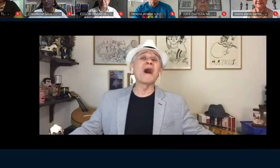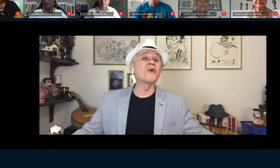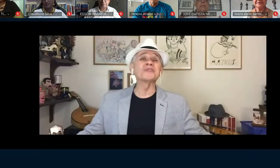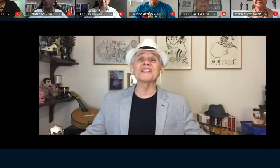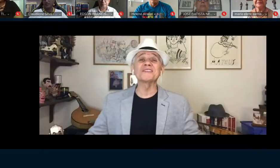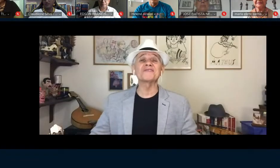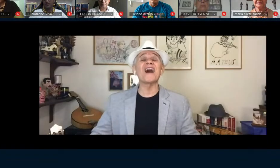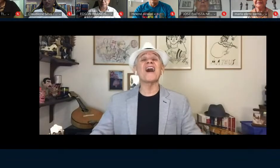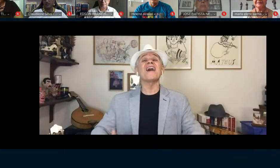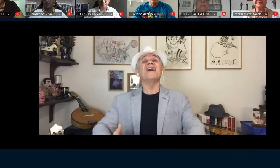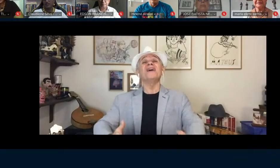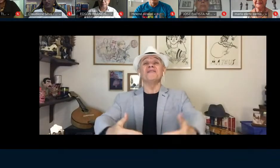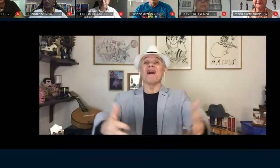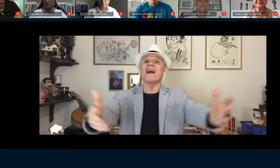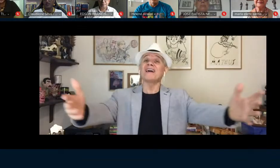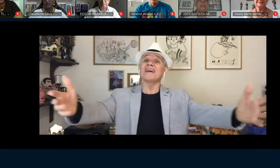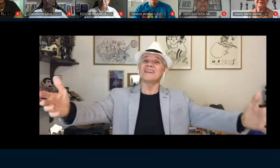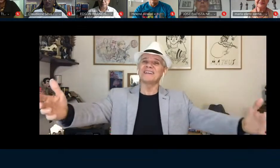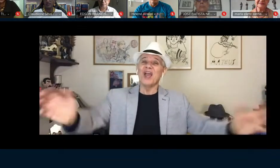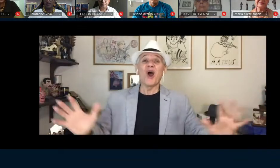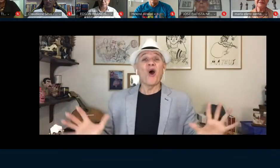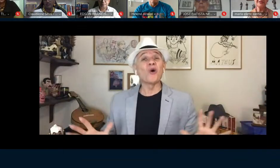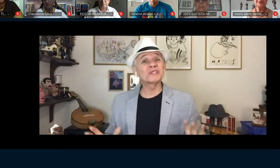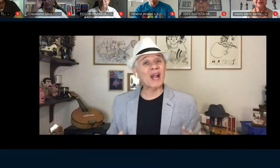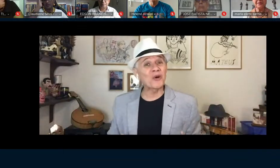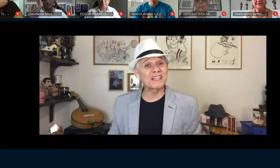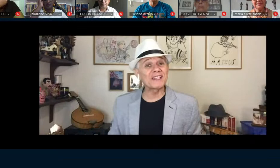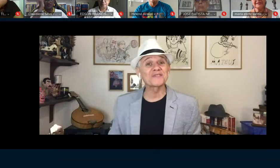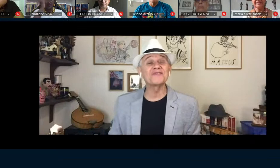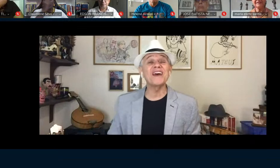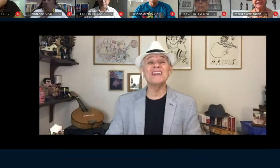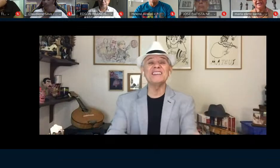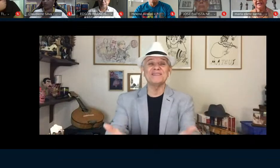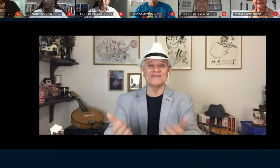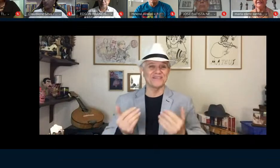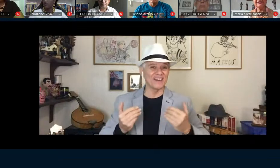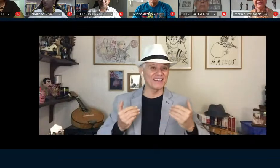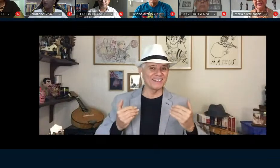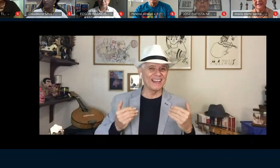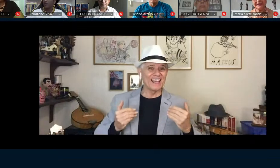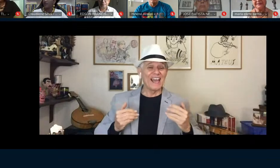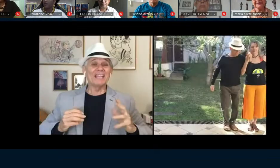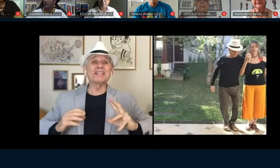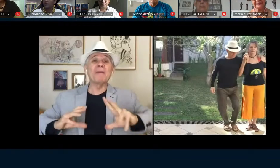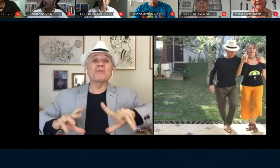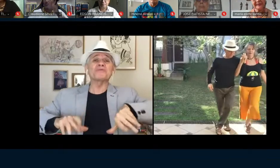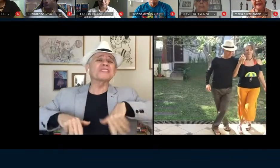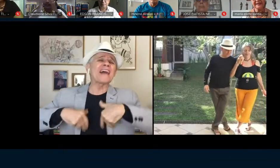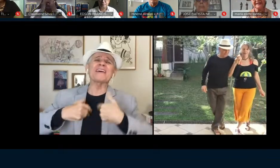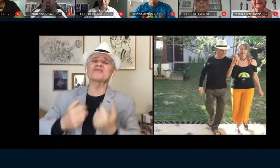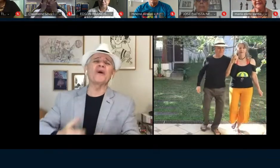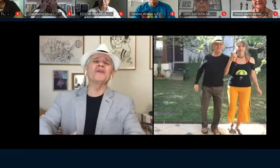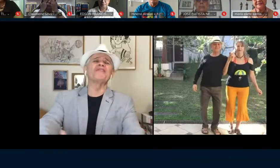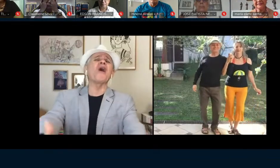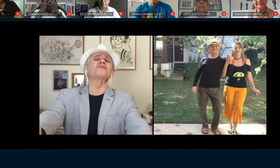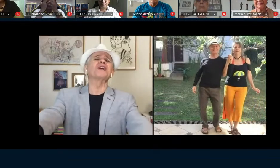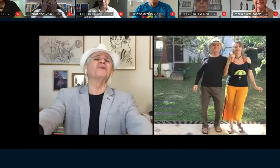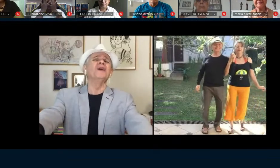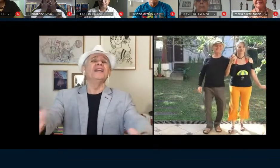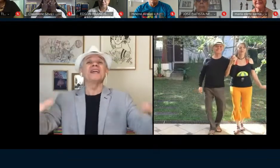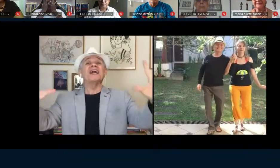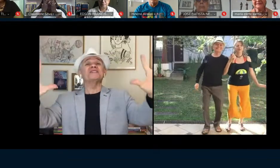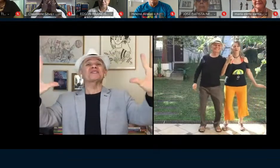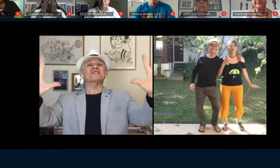Uma onda diz vai, vai, outra onda diz vem, vem De mãos dadas vão e